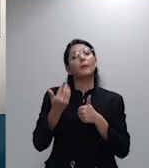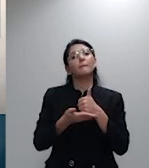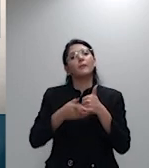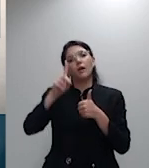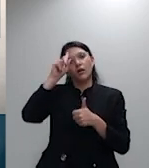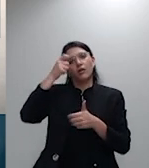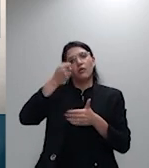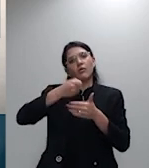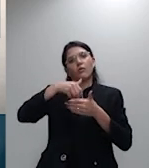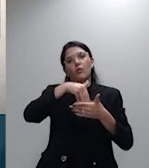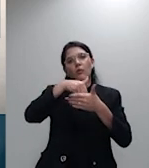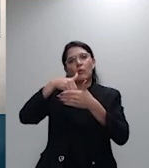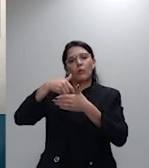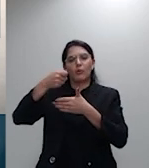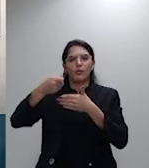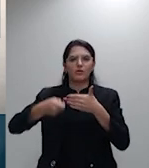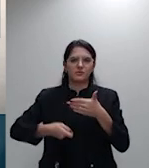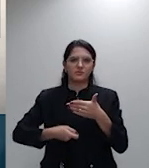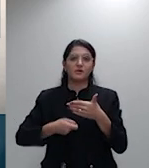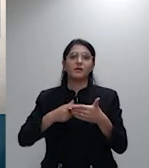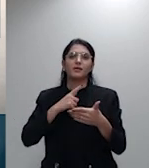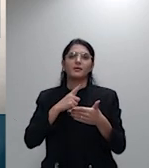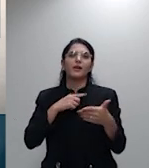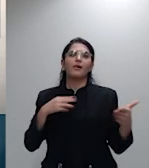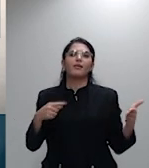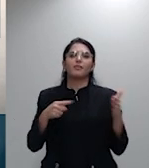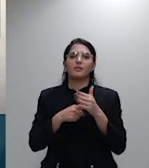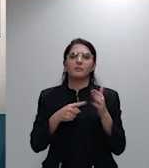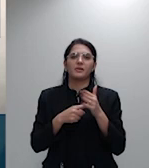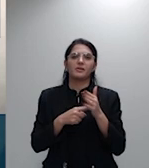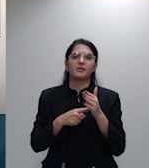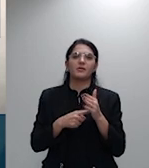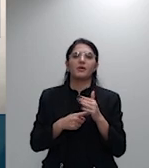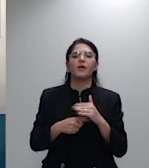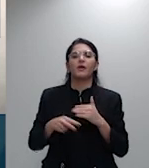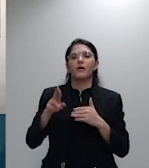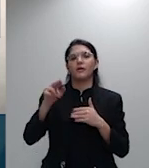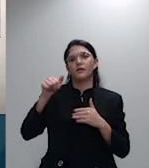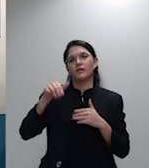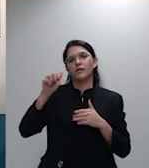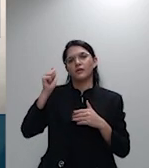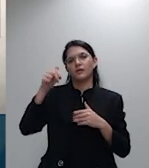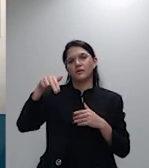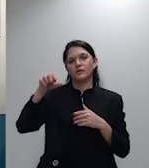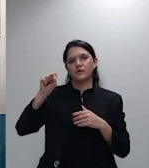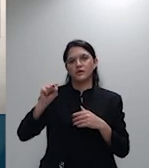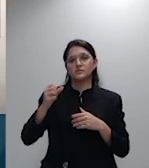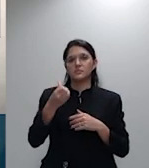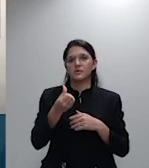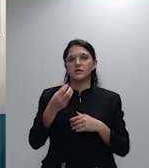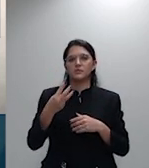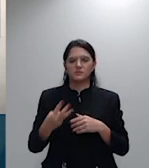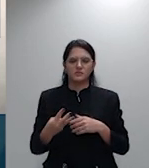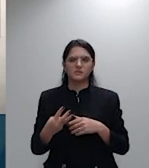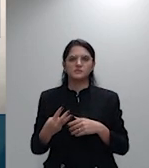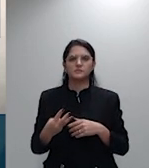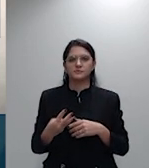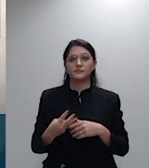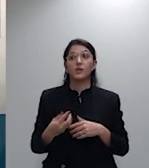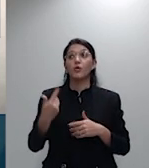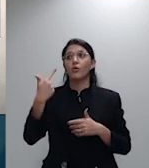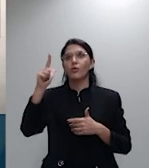da ARN AMS 63 2003 pois sem fazer referência a nenhum outro elemento fático ou